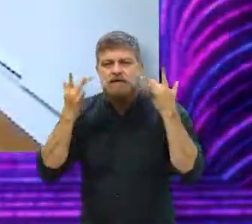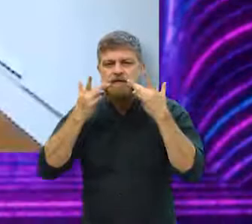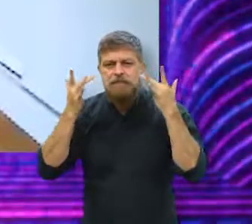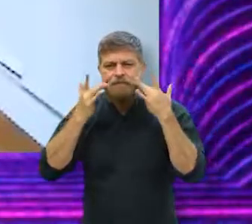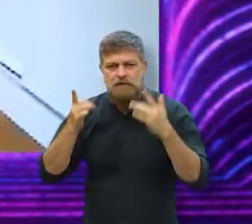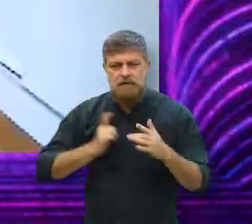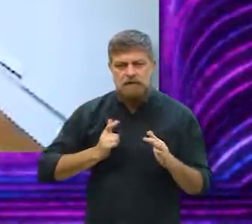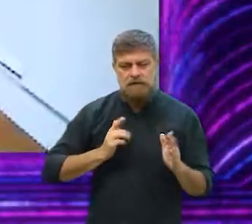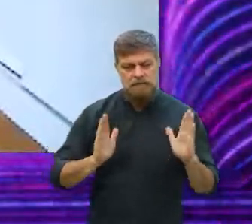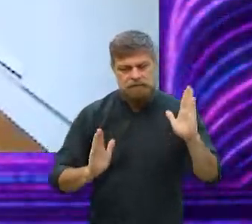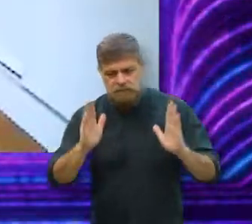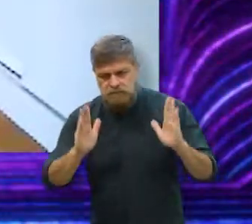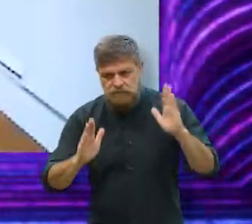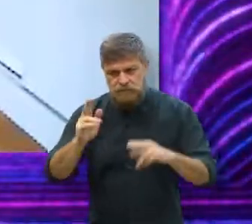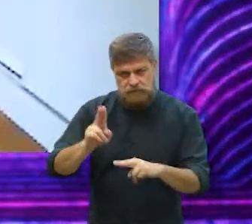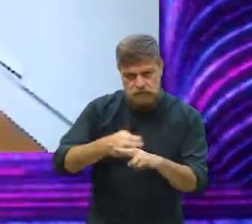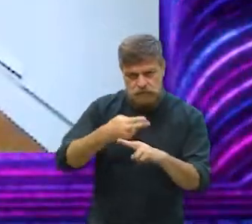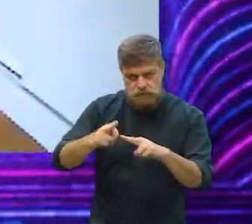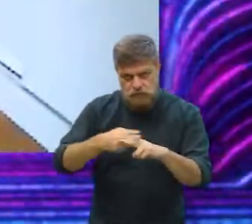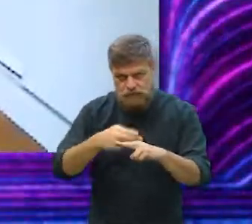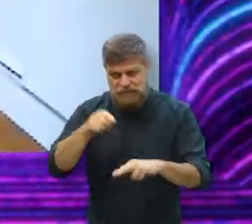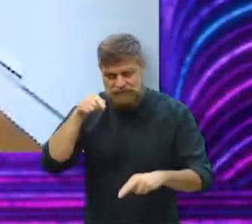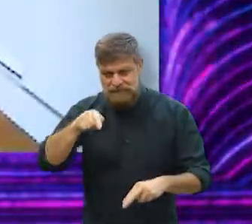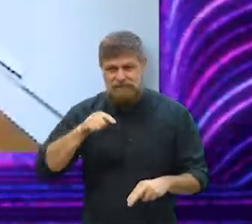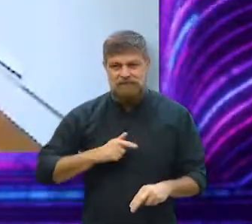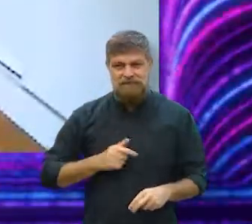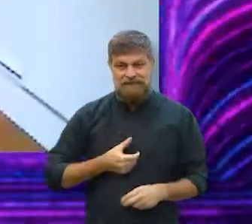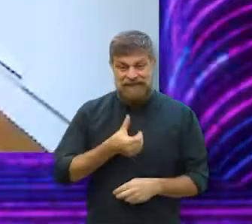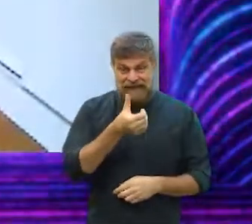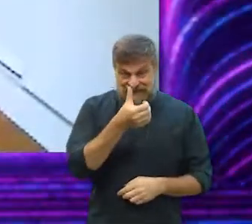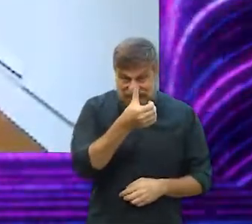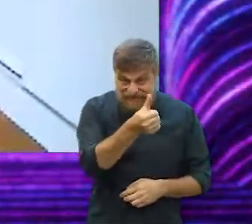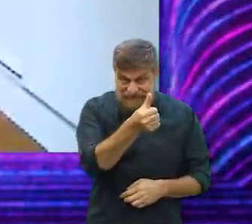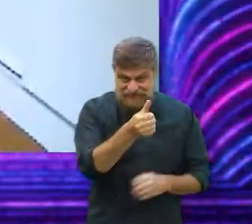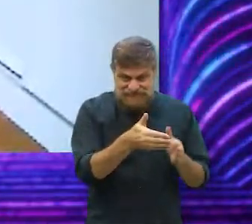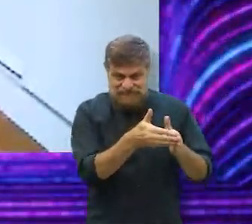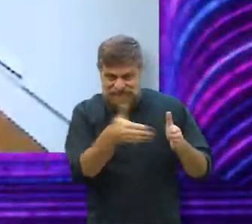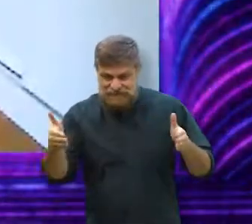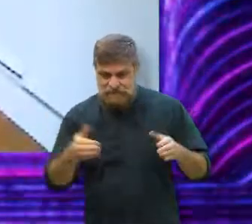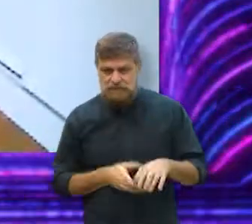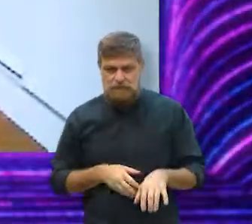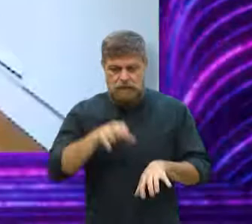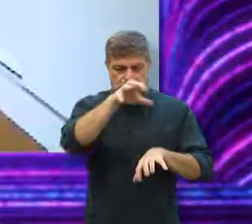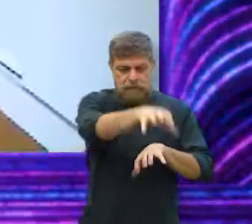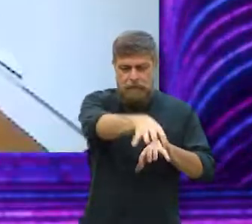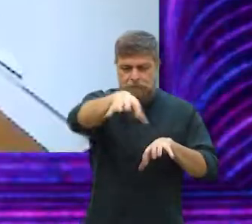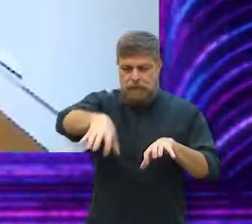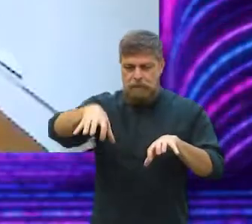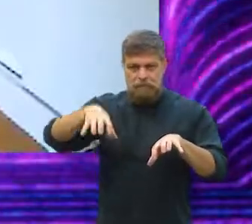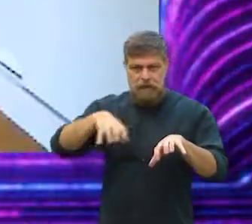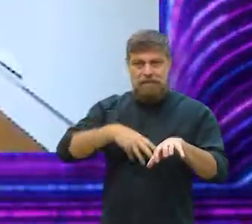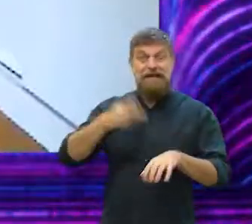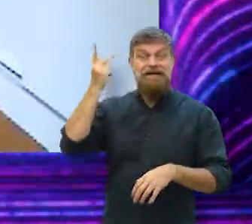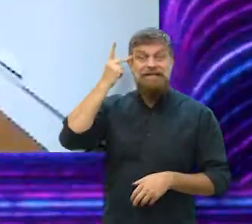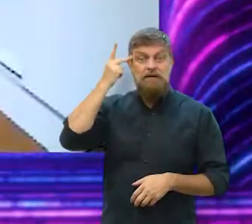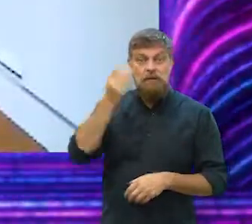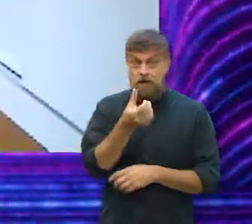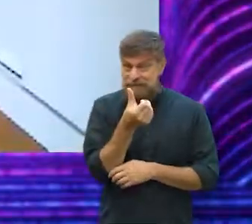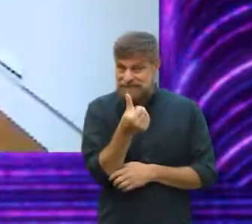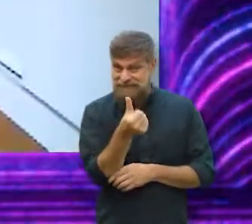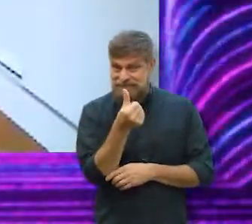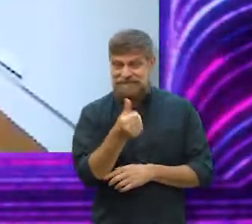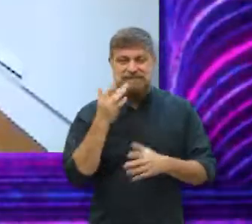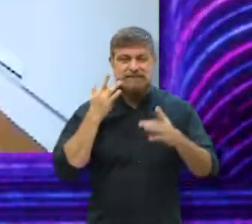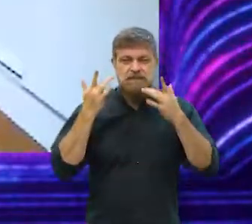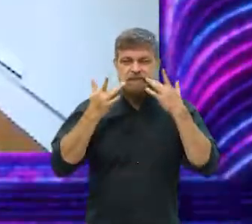uma temporada dessa peça do chocolate com uma temporada, não, seis temporadas em seis teatros diferentes em São Paulo, foi um